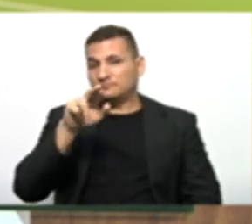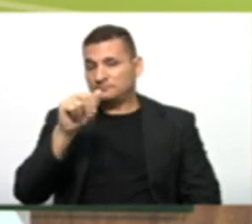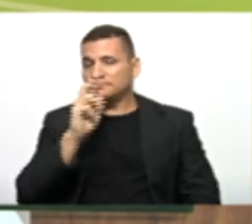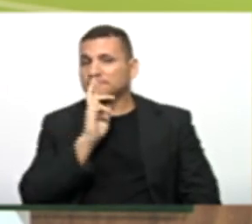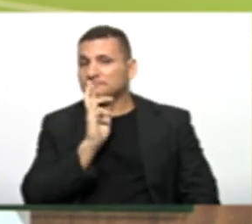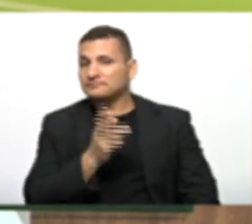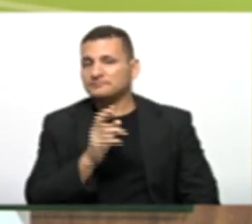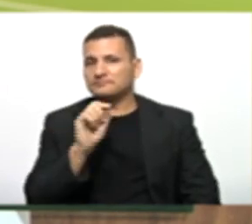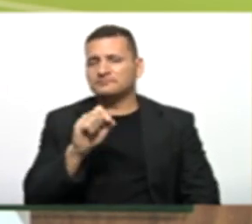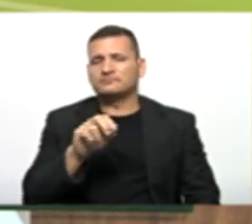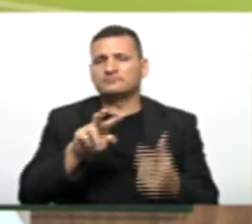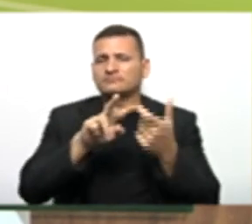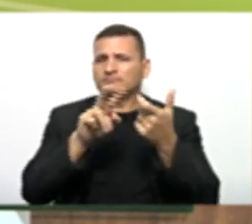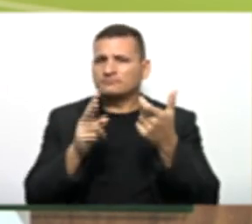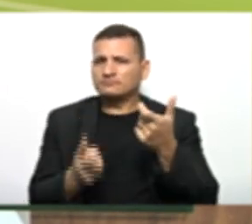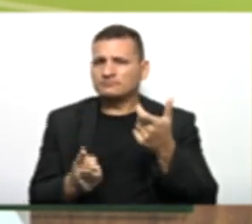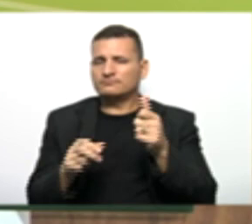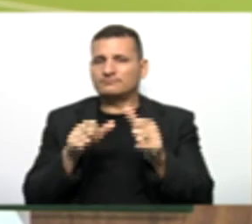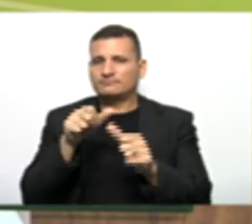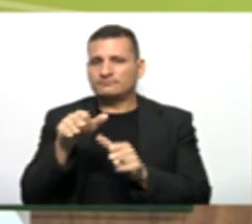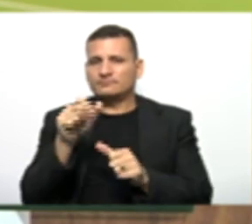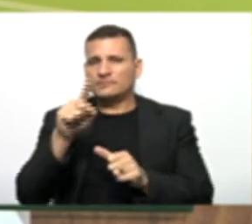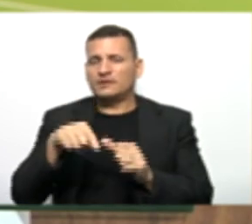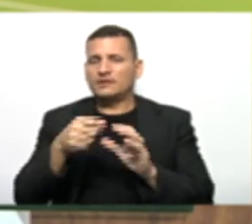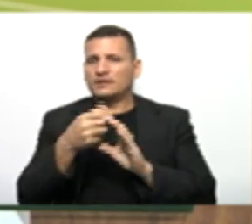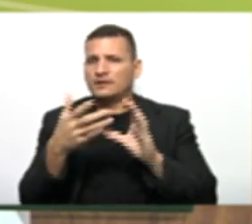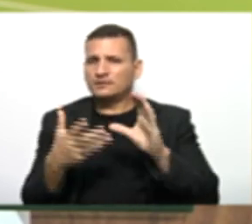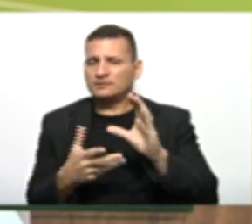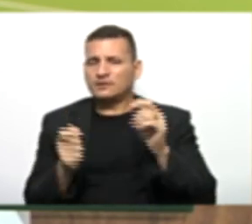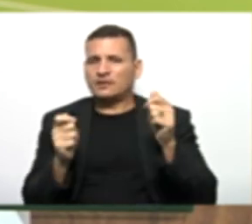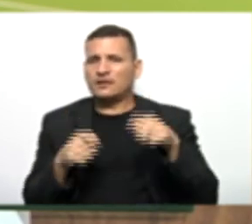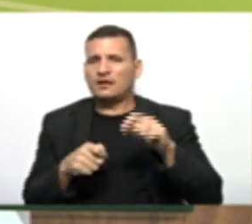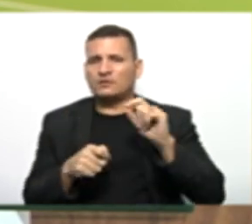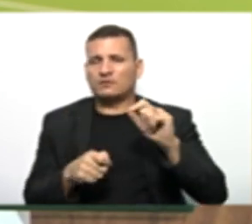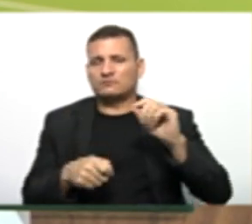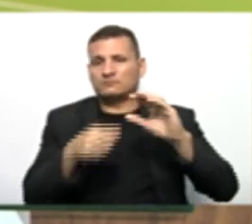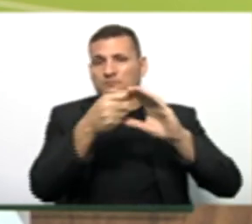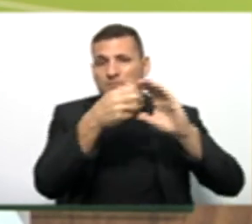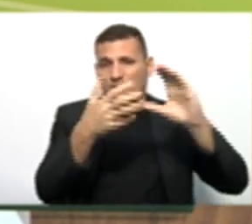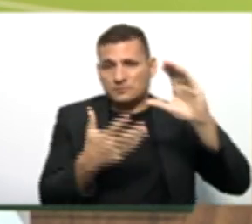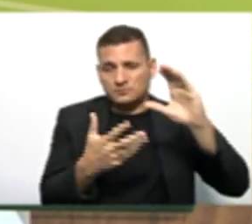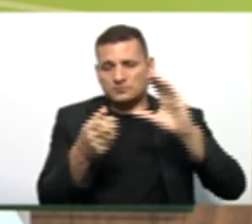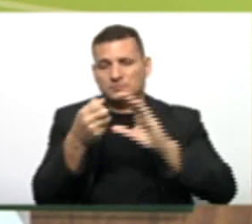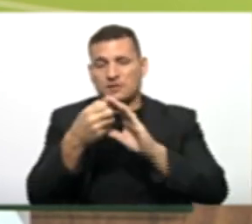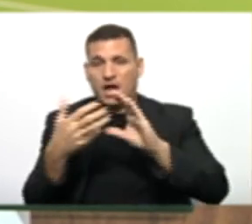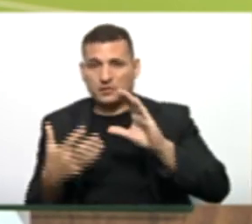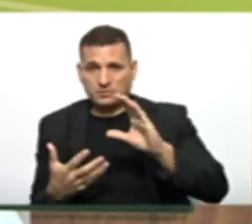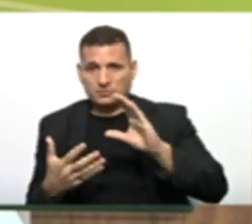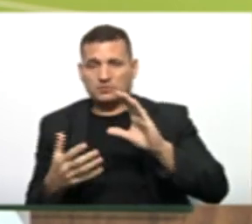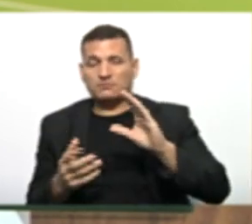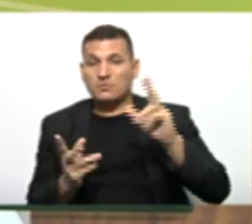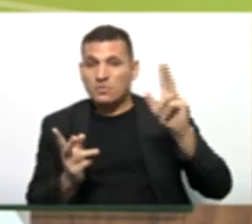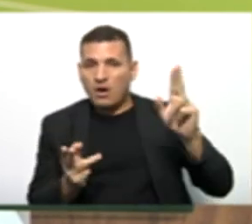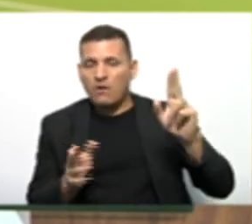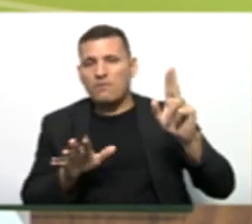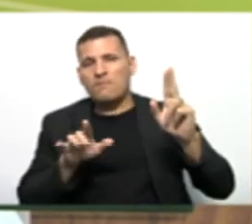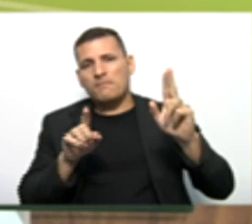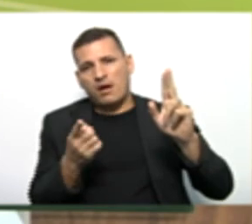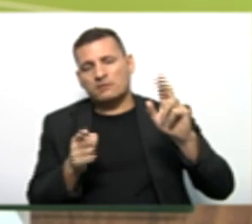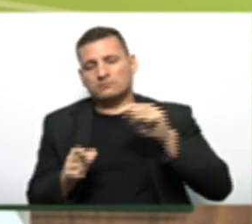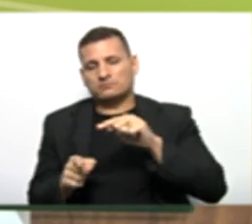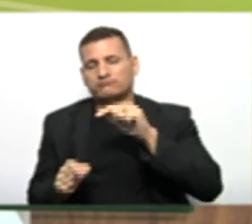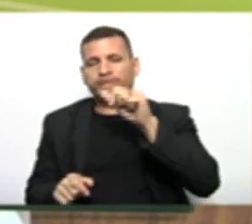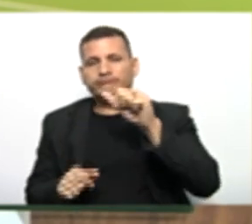Polimorfismo É uma característica Que permite Que atributos Iguais Sejam tratados De formas diferentes Em